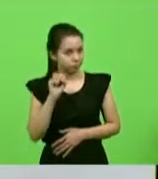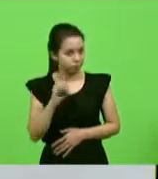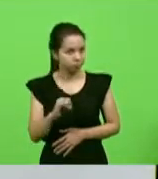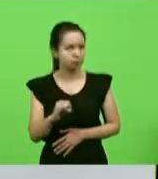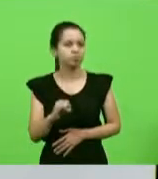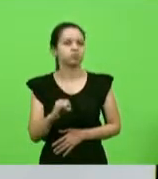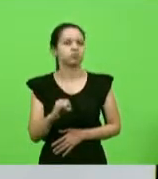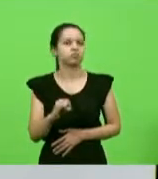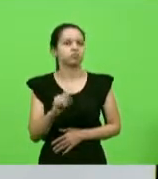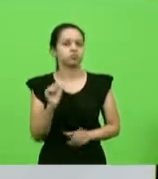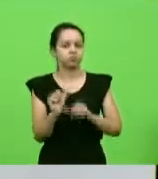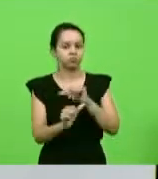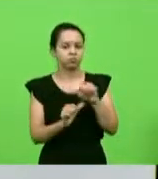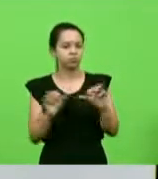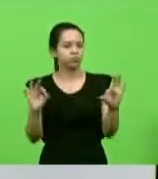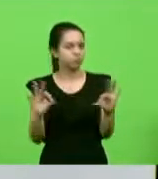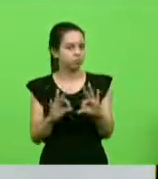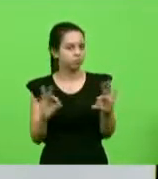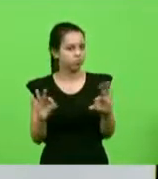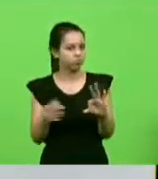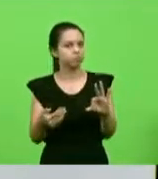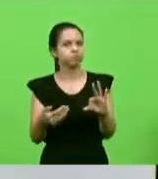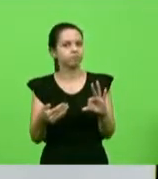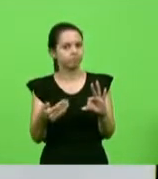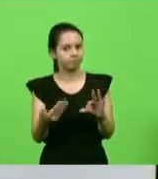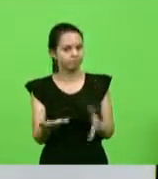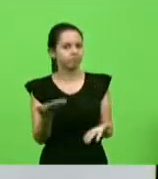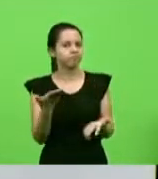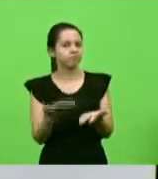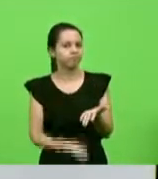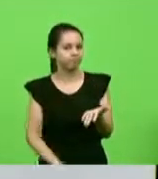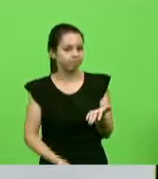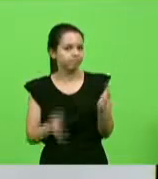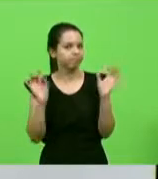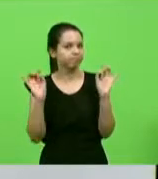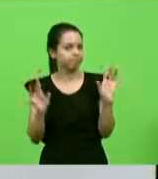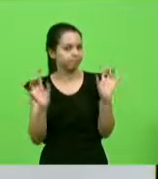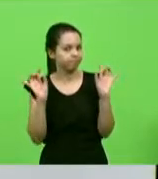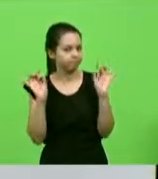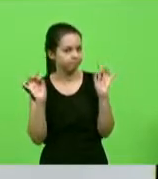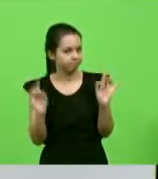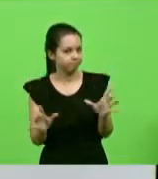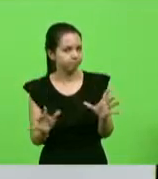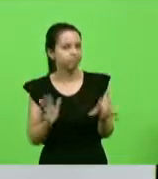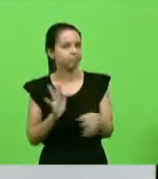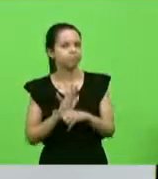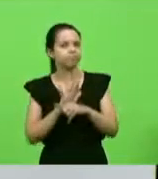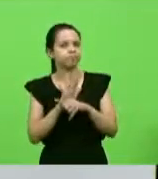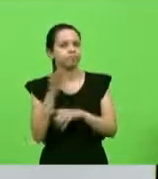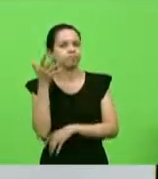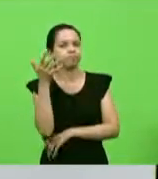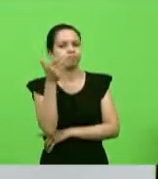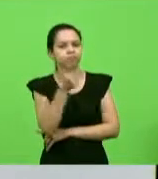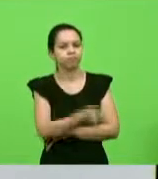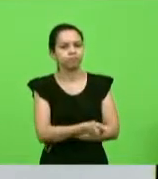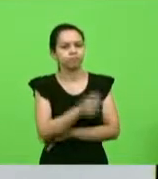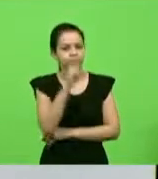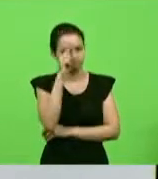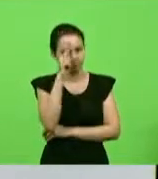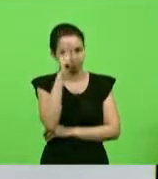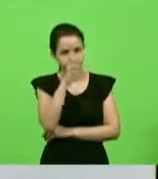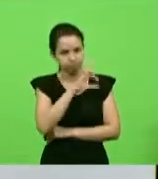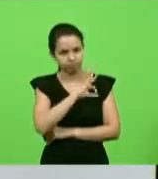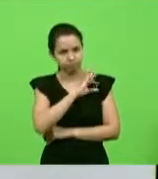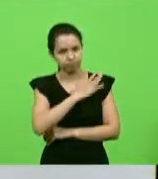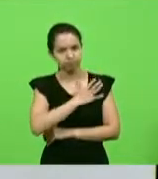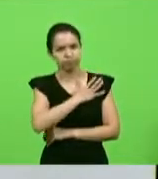no comando, vai perder uma grande oportunidade de fazer algo para salvar a história da Polícia Militar de Santa